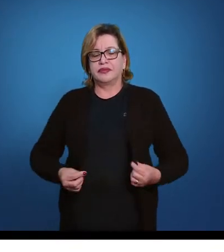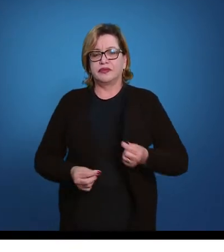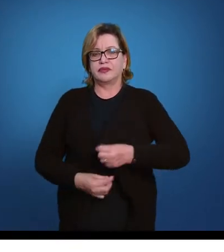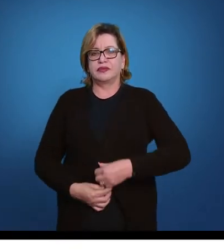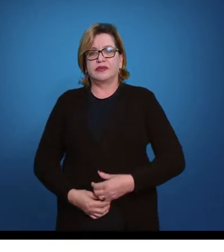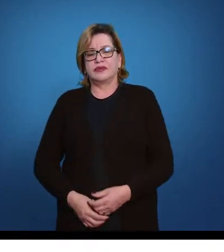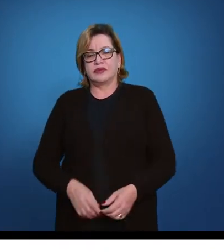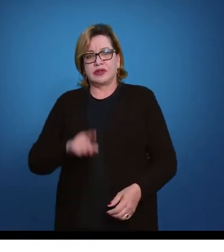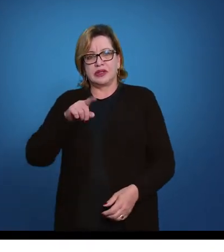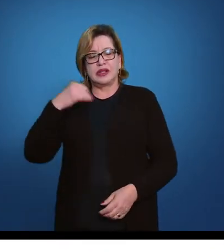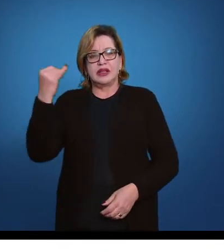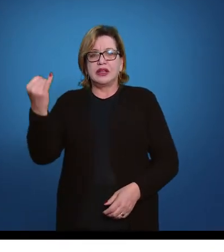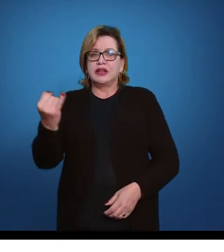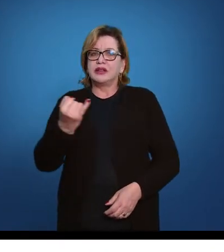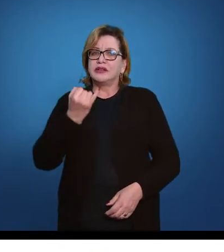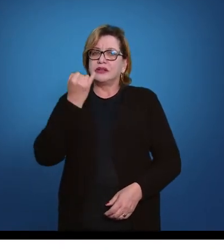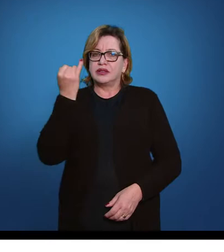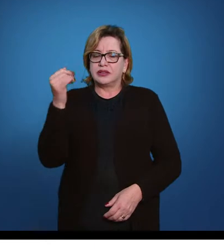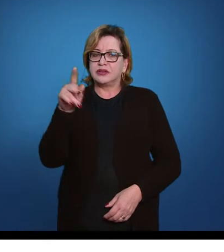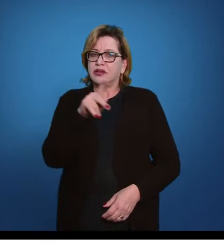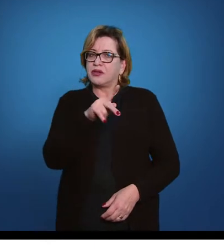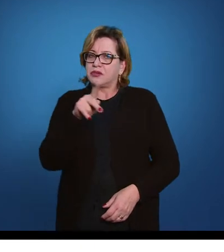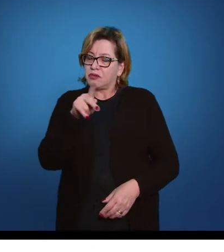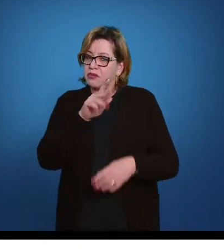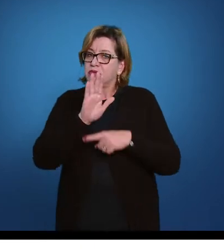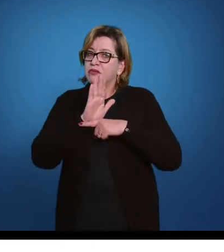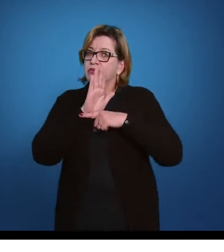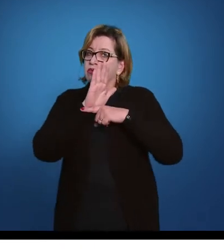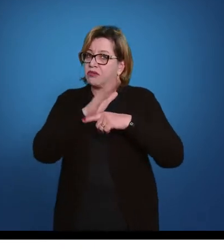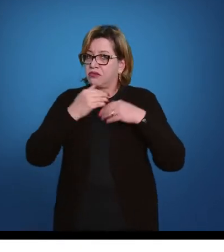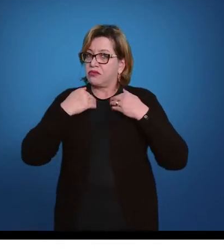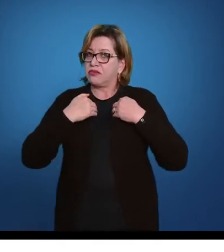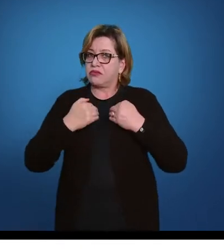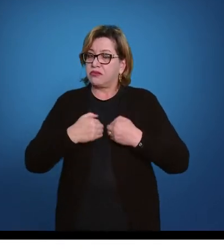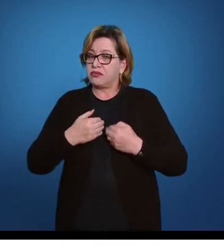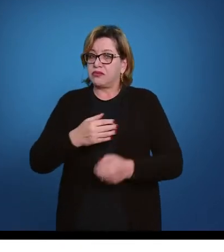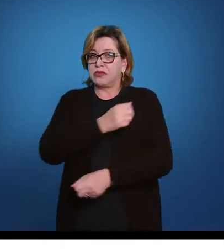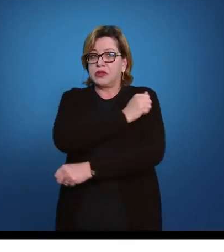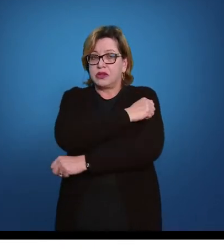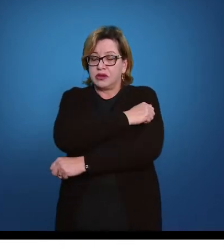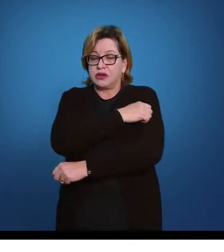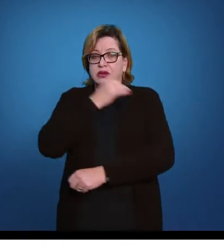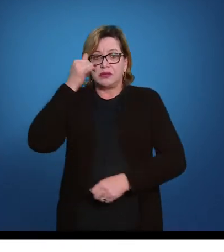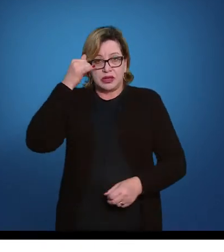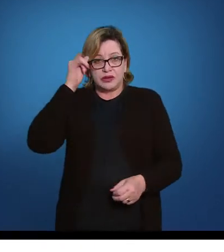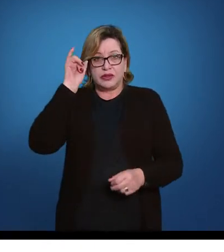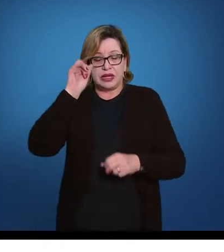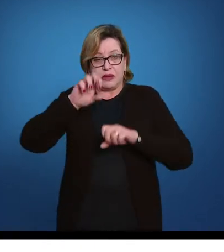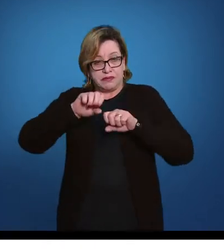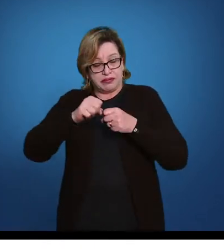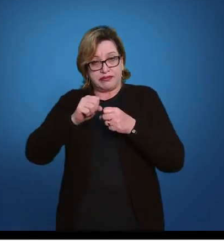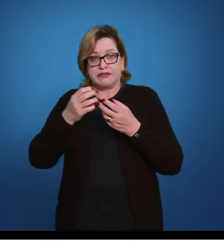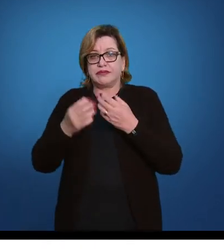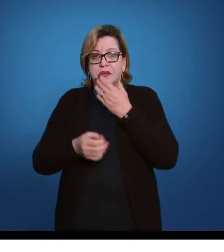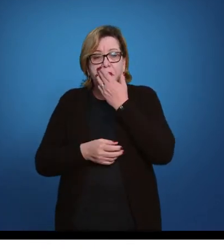Então, é importante que a gente conduza o corpo do aluno para evitar que ele se machuque.